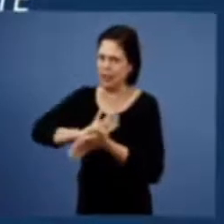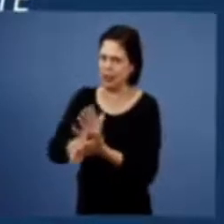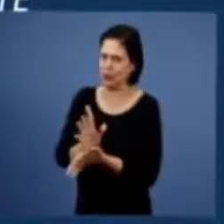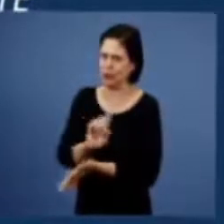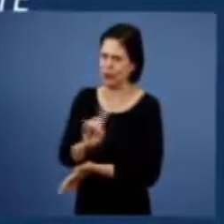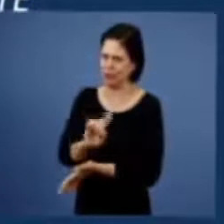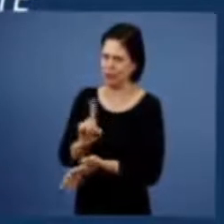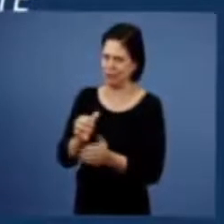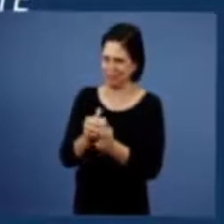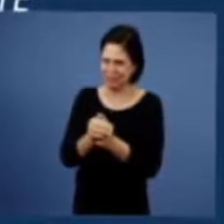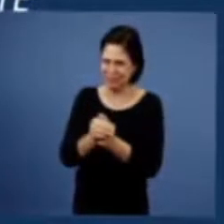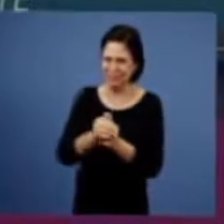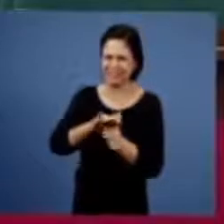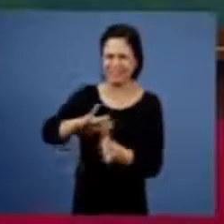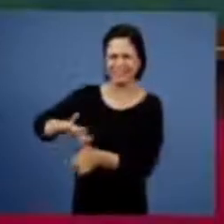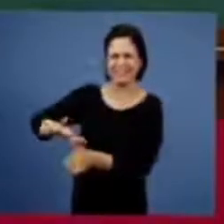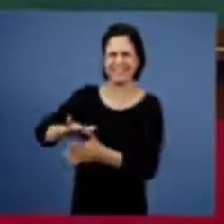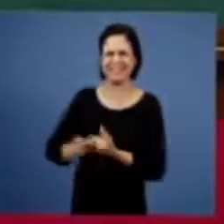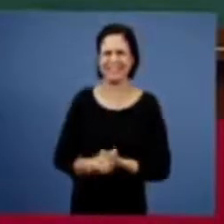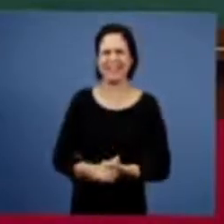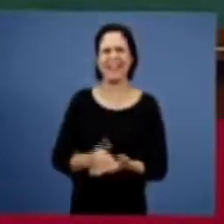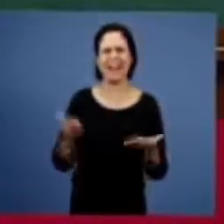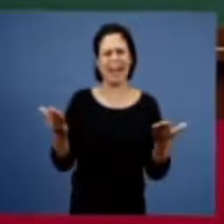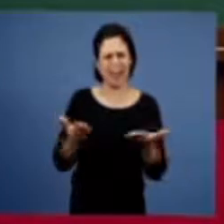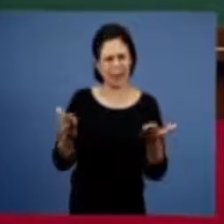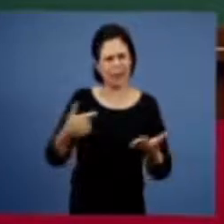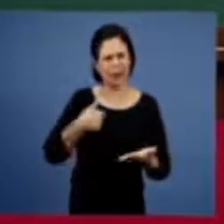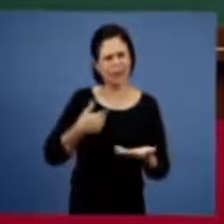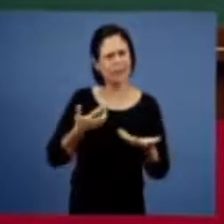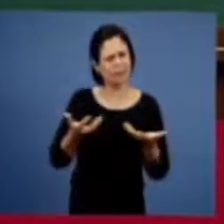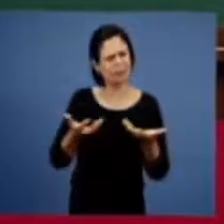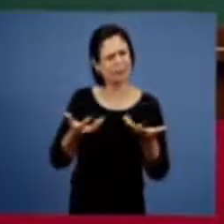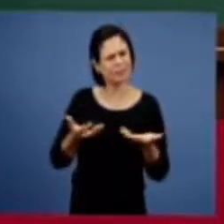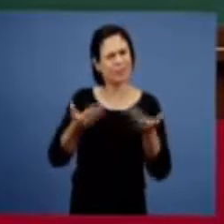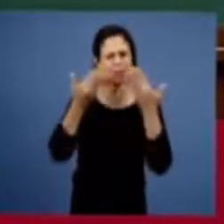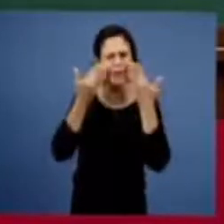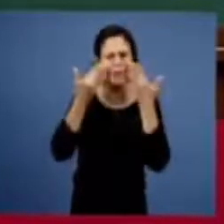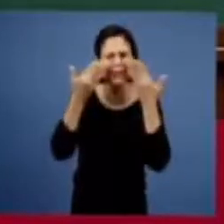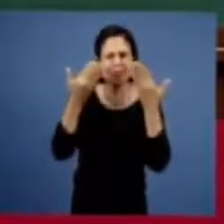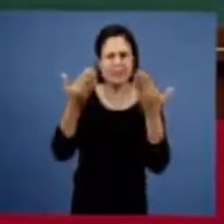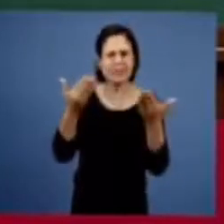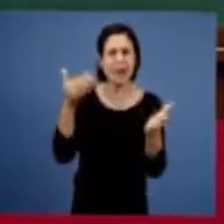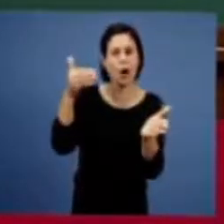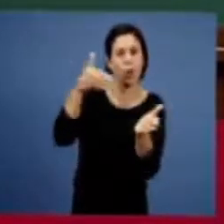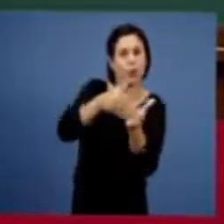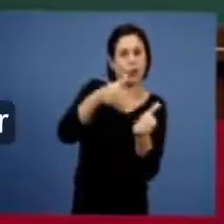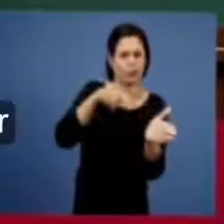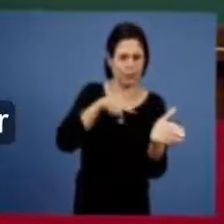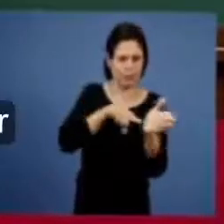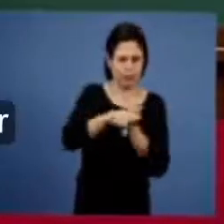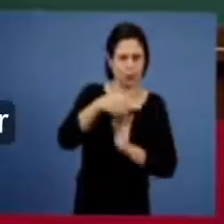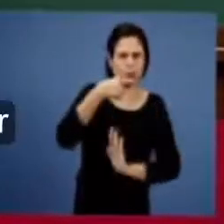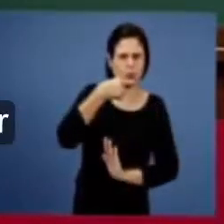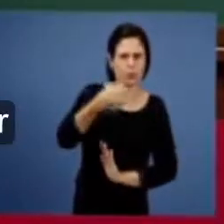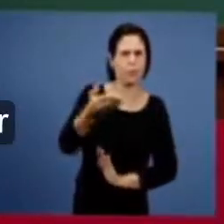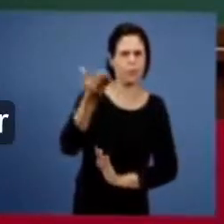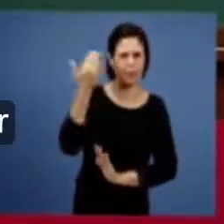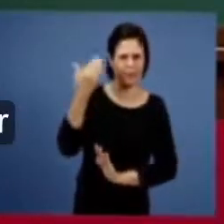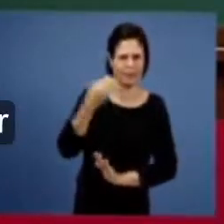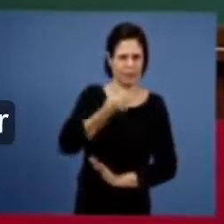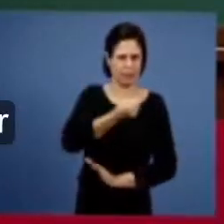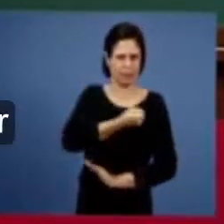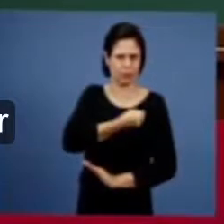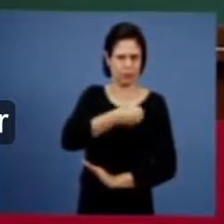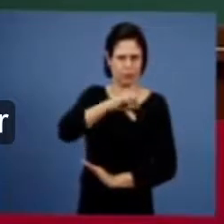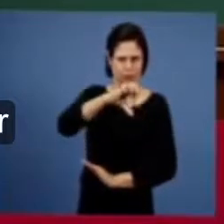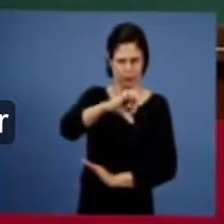eu gostaria agora, irmãos, de apresentar a nossa última pergunta, que ficou pendente que a pergunta número 9